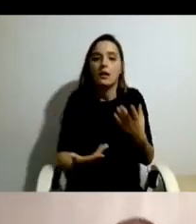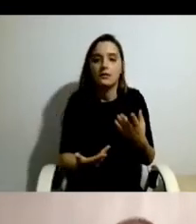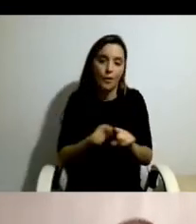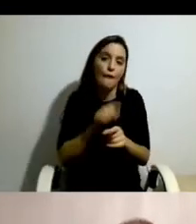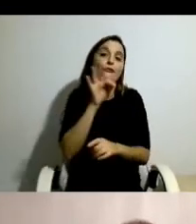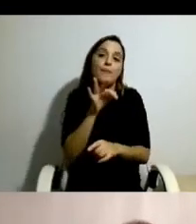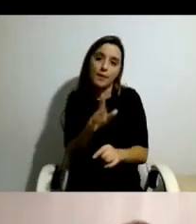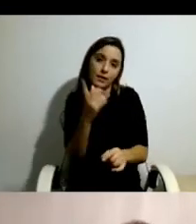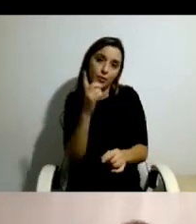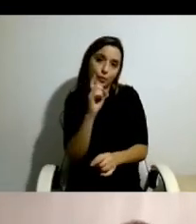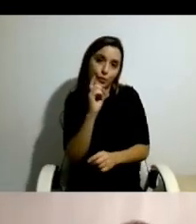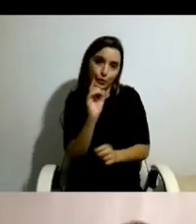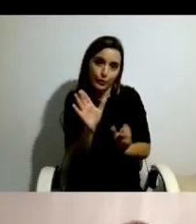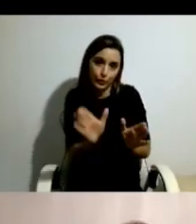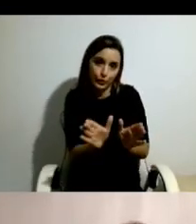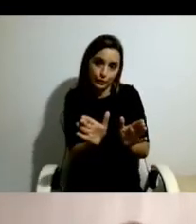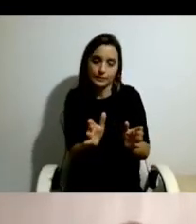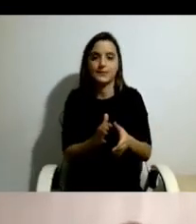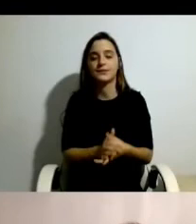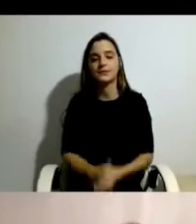interagia. Podes voltar atrás?